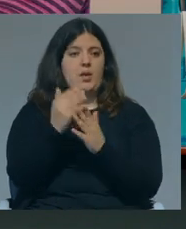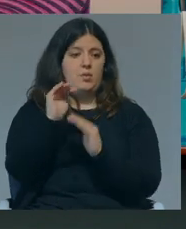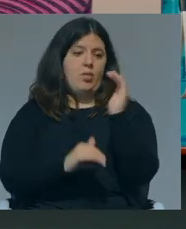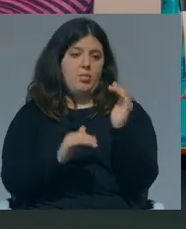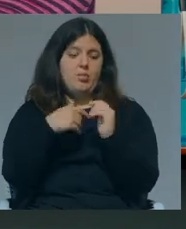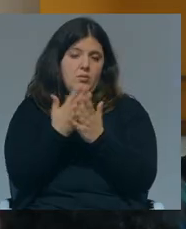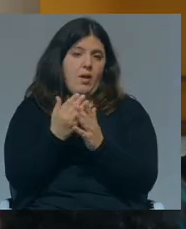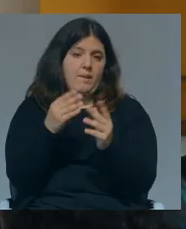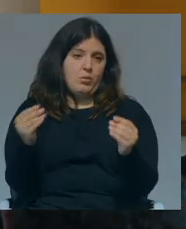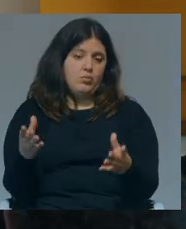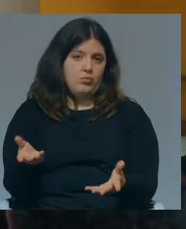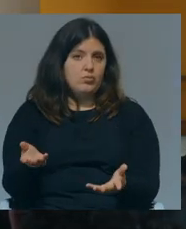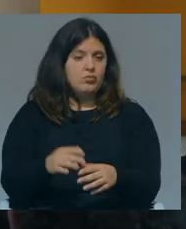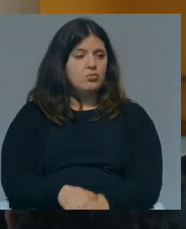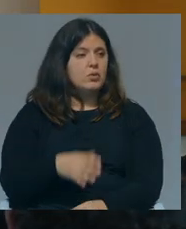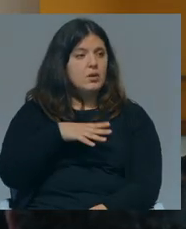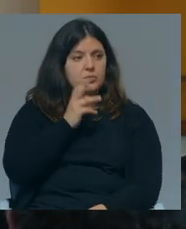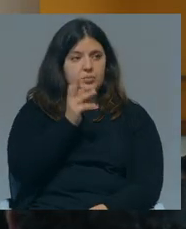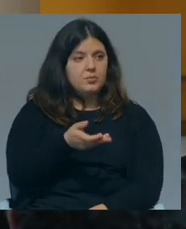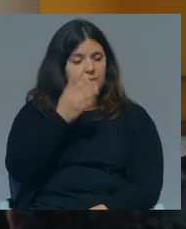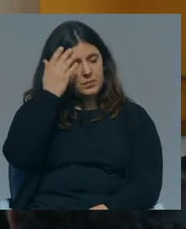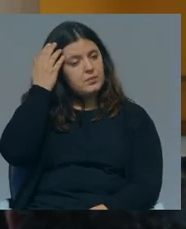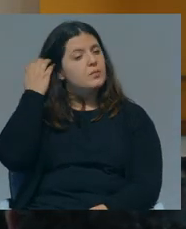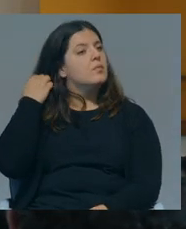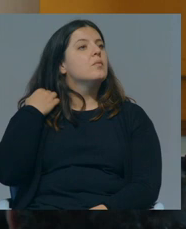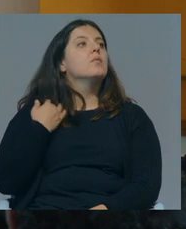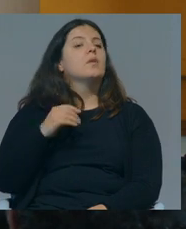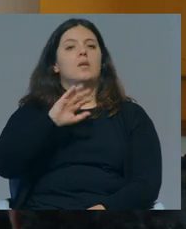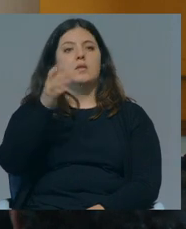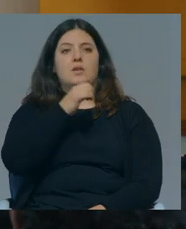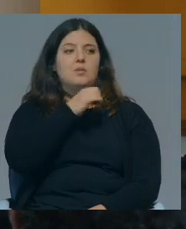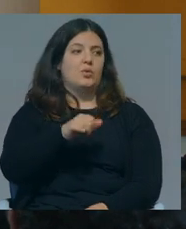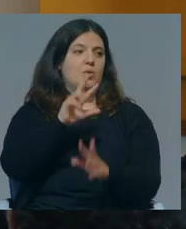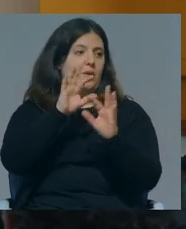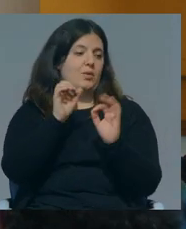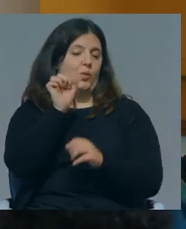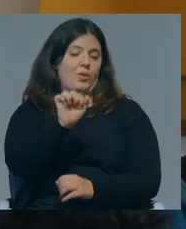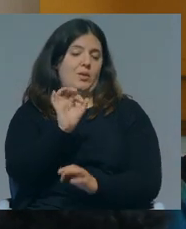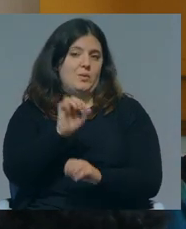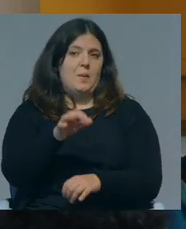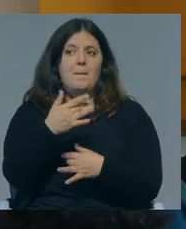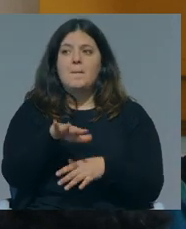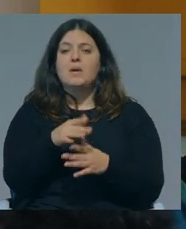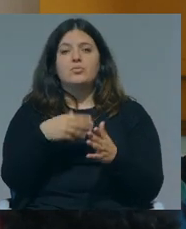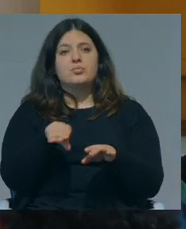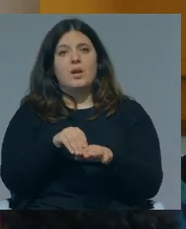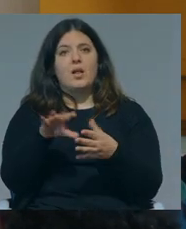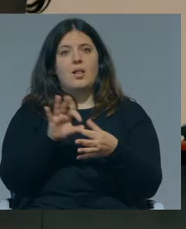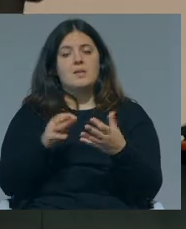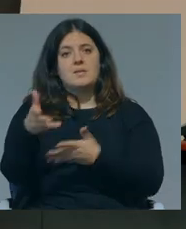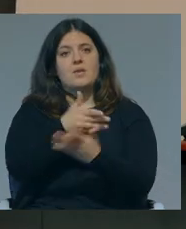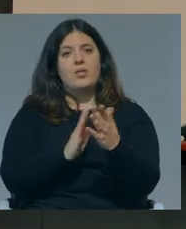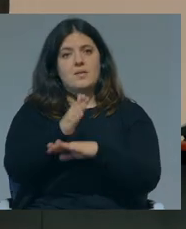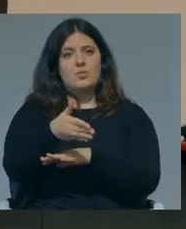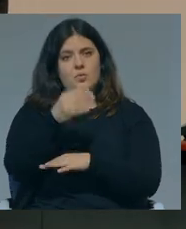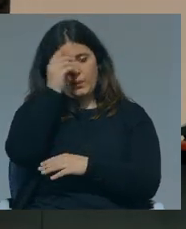desigualdades. Pedro, queres te responder? Sim, obviamente, acho que estamos todos a concordar contigo, não é? Mas, para além desta relação de acesso,